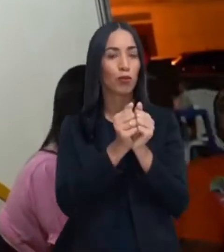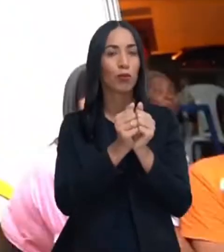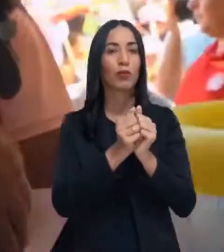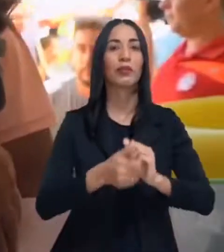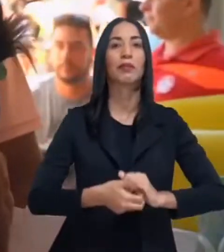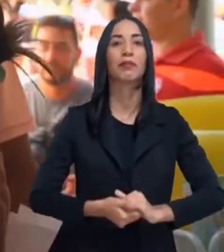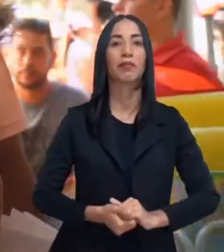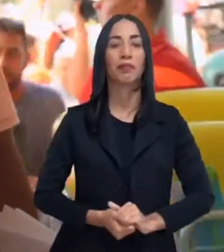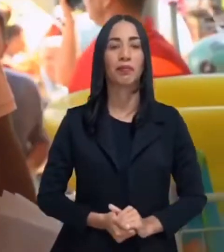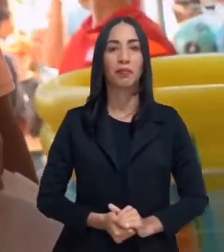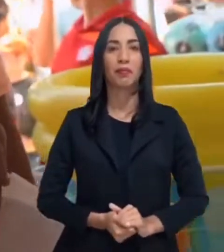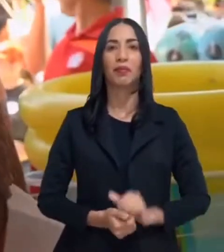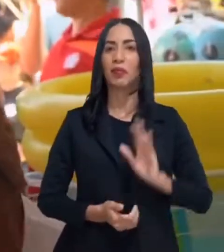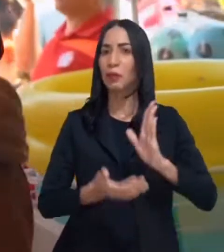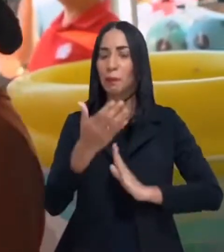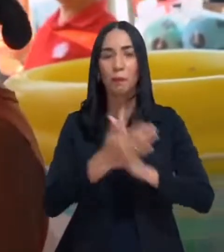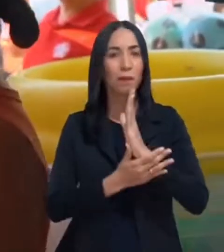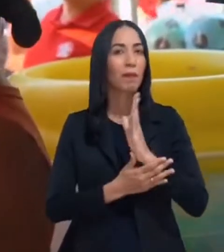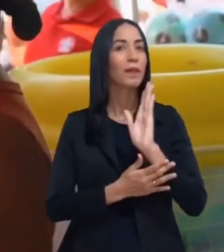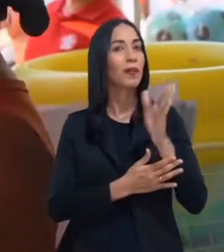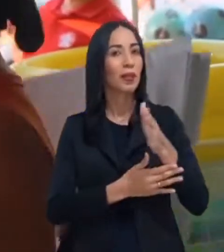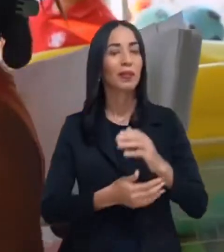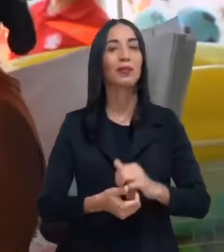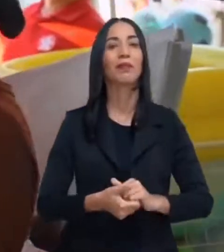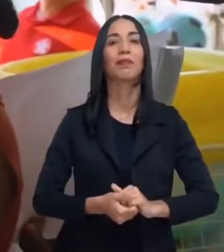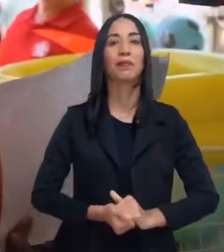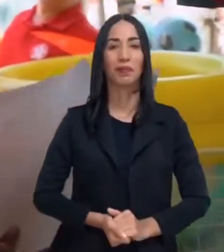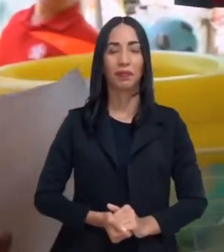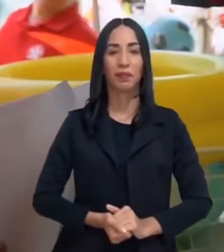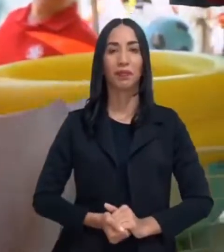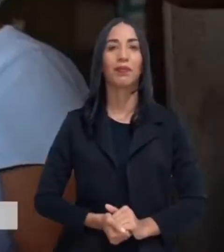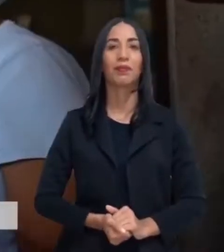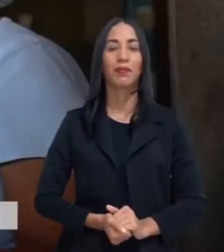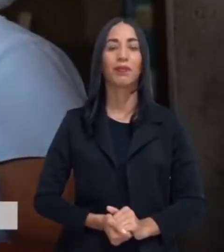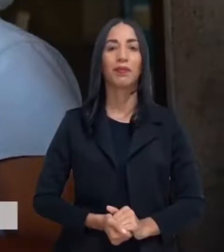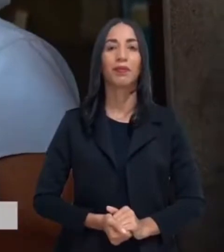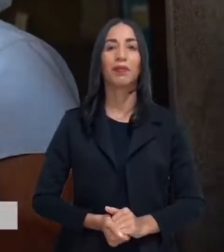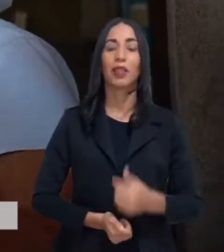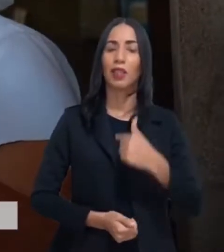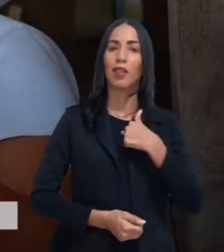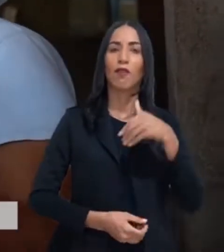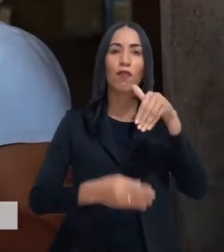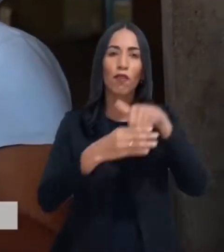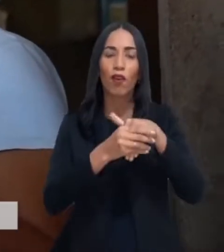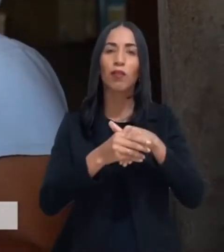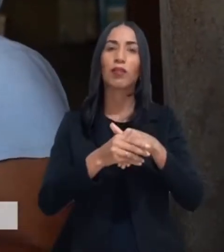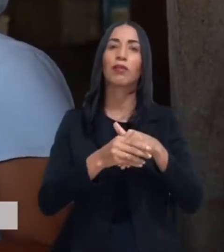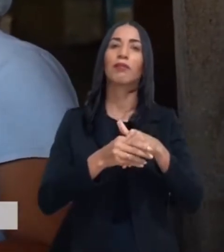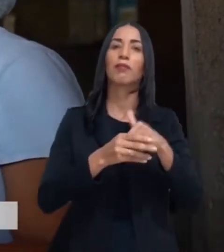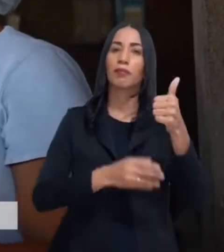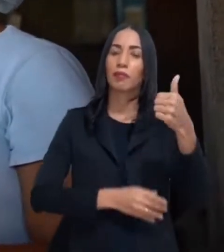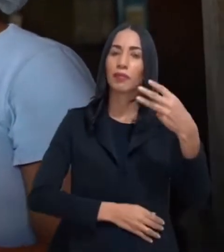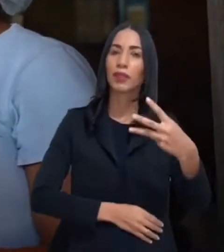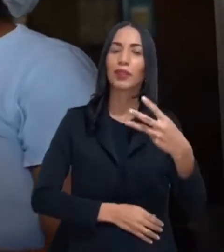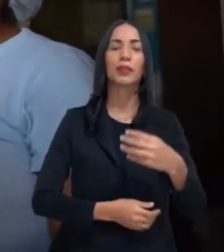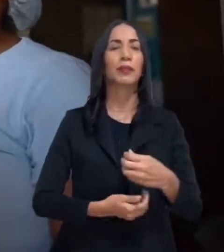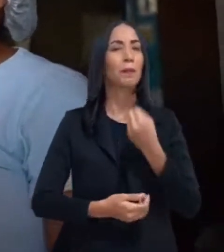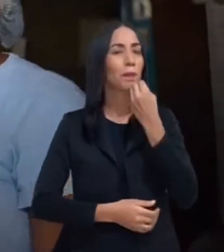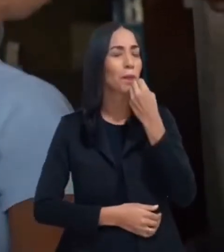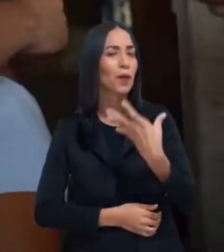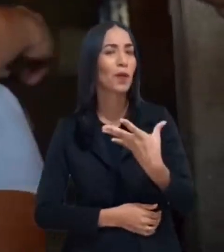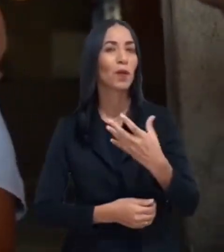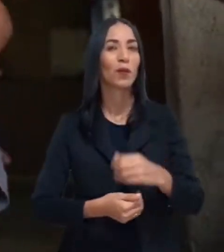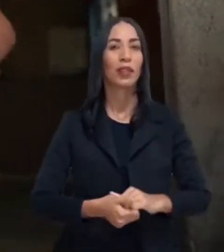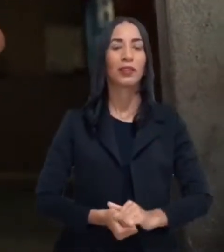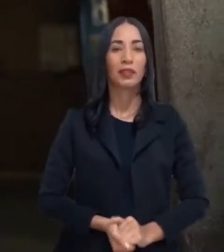junto e misturado. Ah, meu governador. já. É? Obrigado. Primeira vez que eu me vi. Oh, coisa